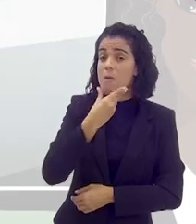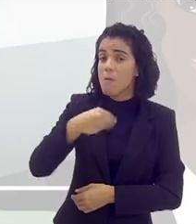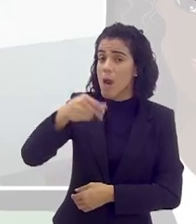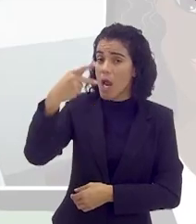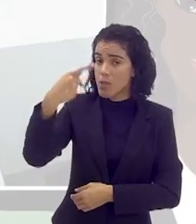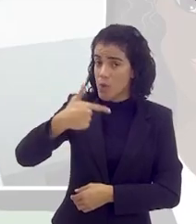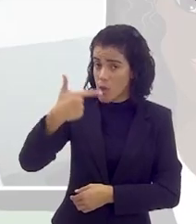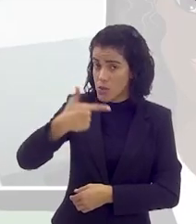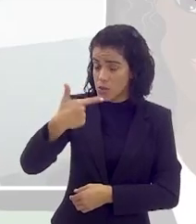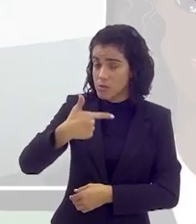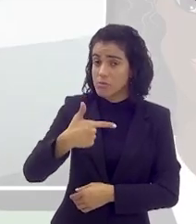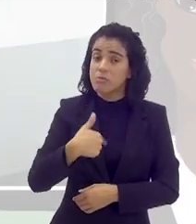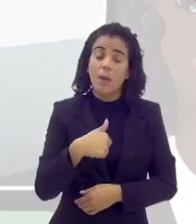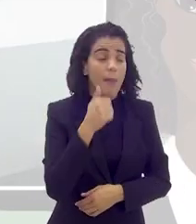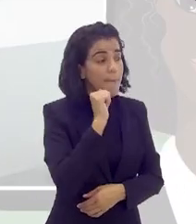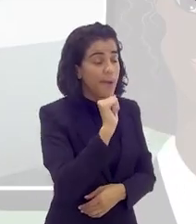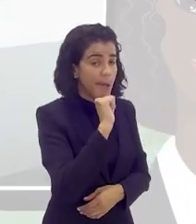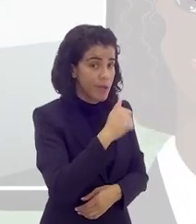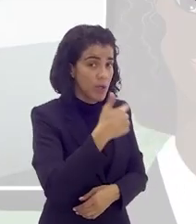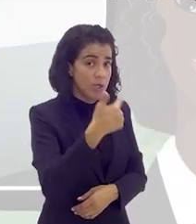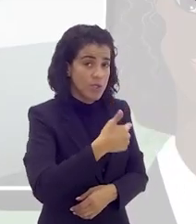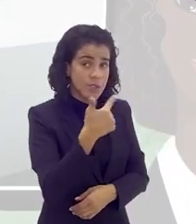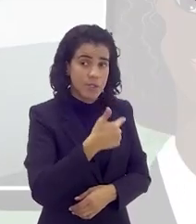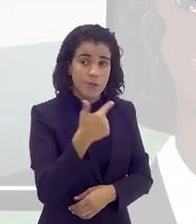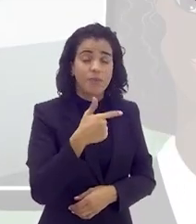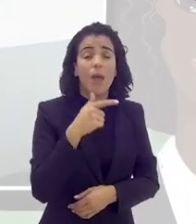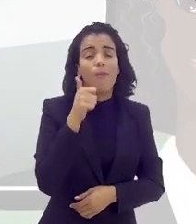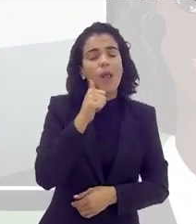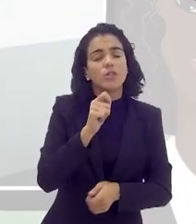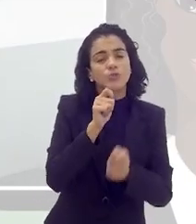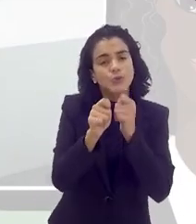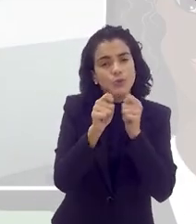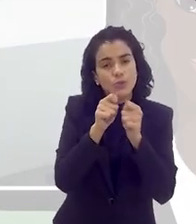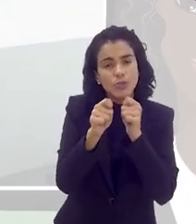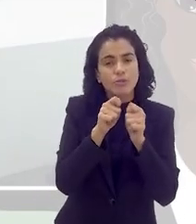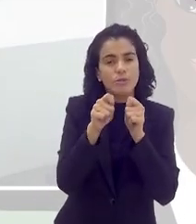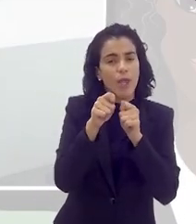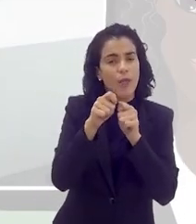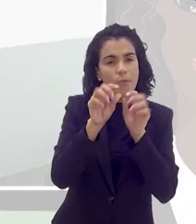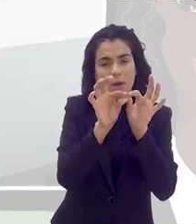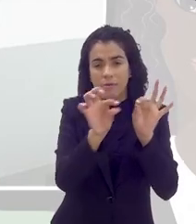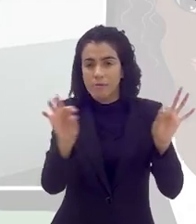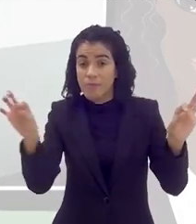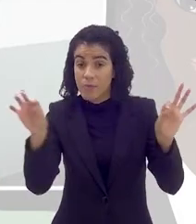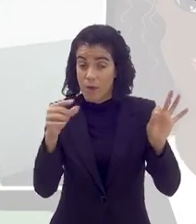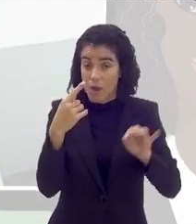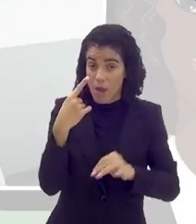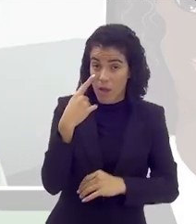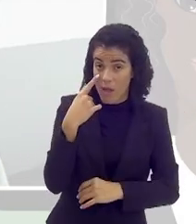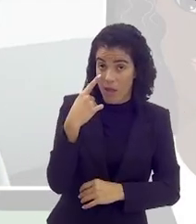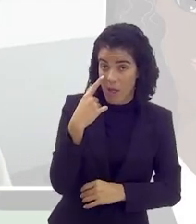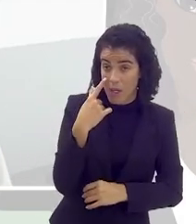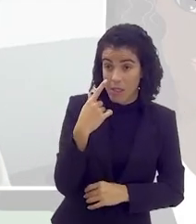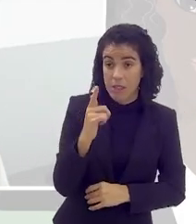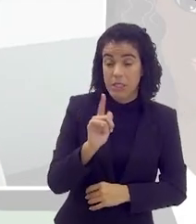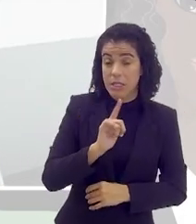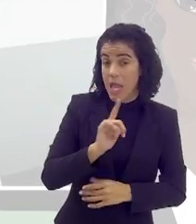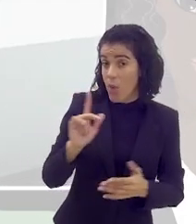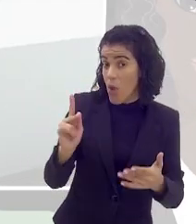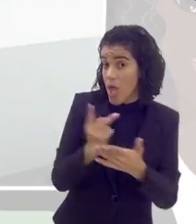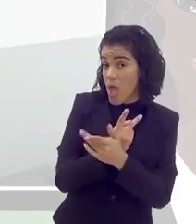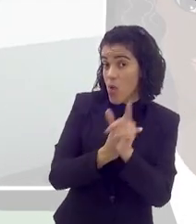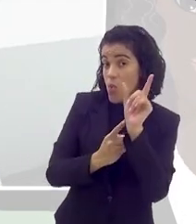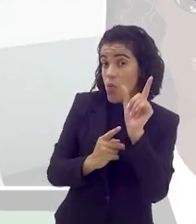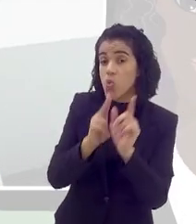convocação dessa mulher para ser madrasta. A Lia Bock faz uma fala, jornalista, que eu acho sensacional. Ela fala assim, olha, há